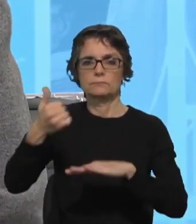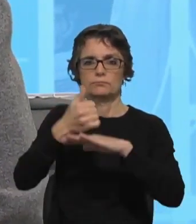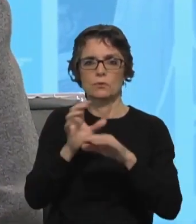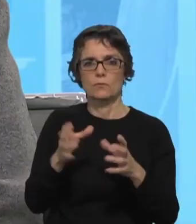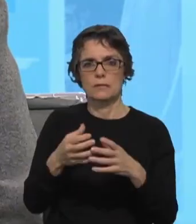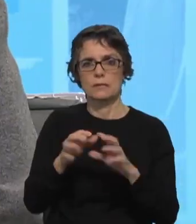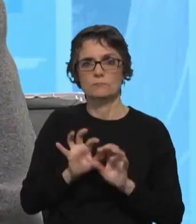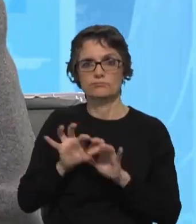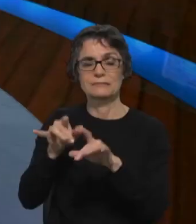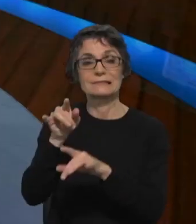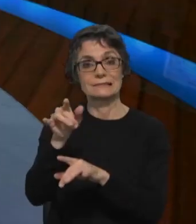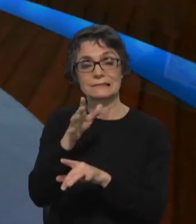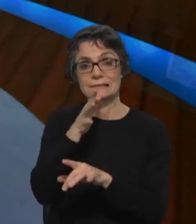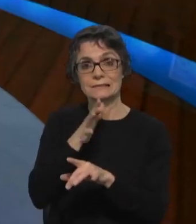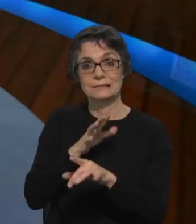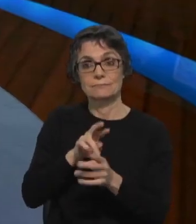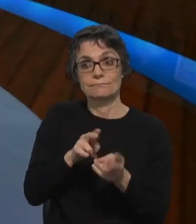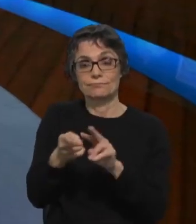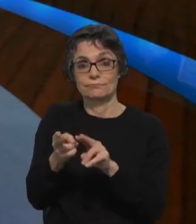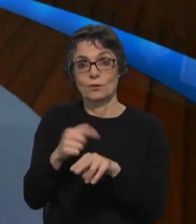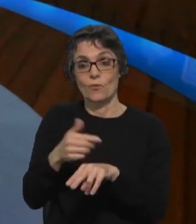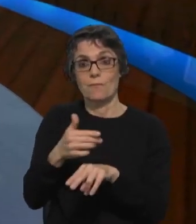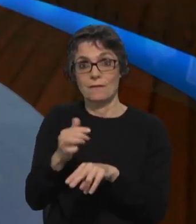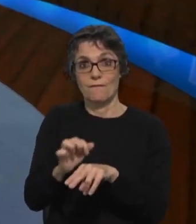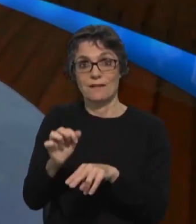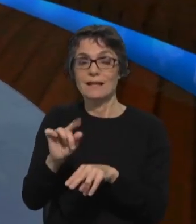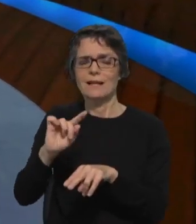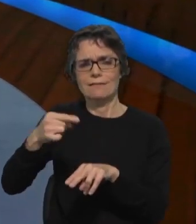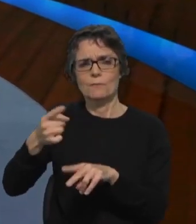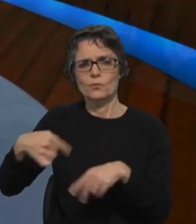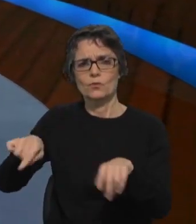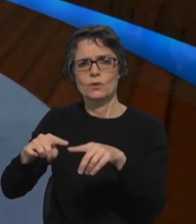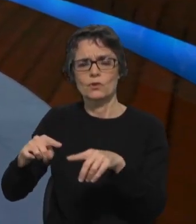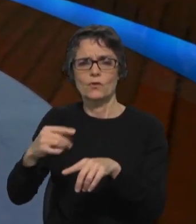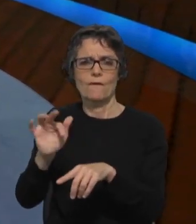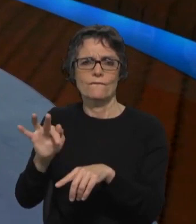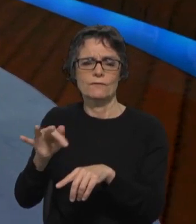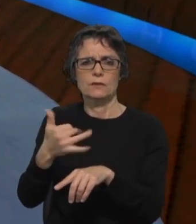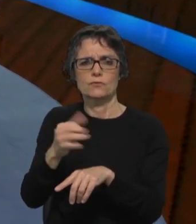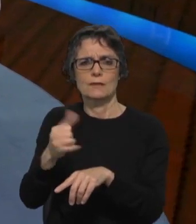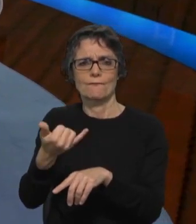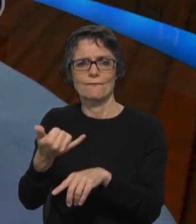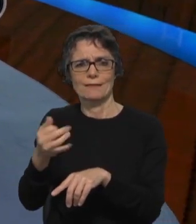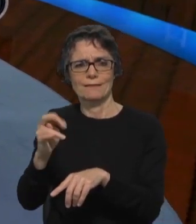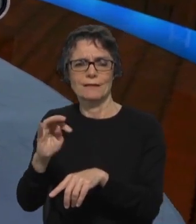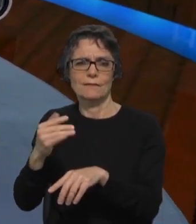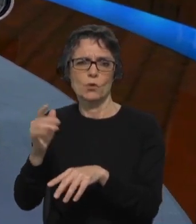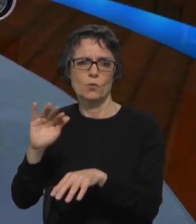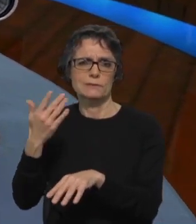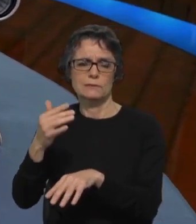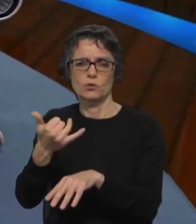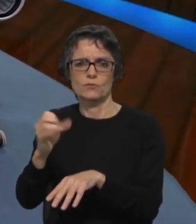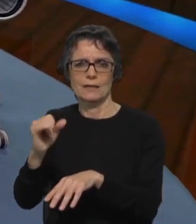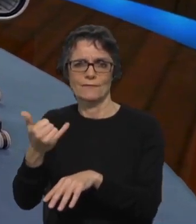aquilo que me foi dito é que estariam em transição, que depois seria oportuno falar em final de 2023, 2024. Em